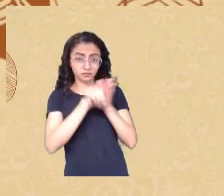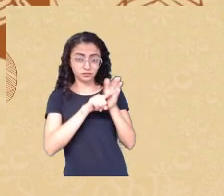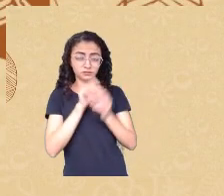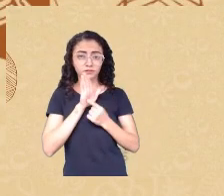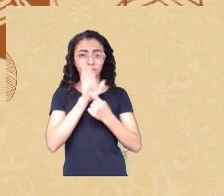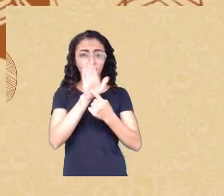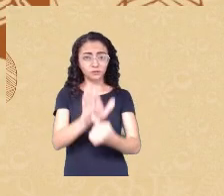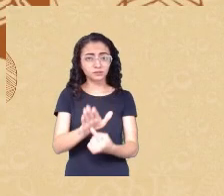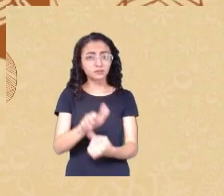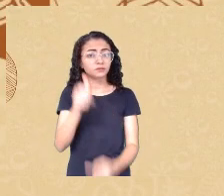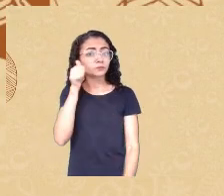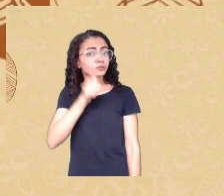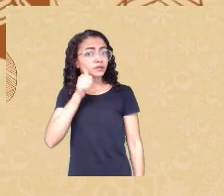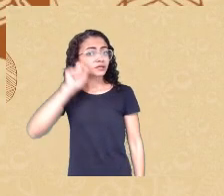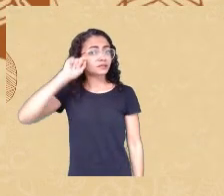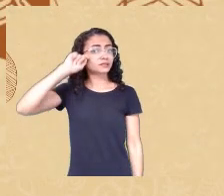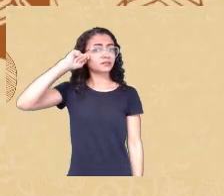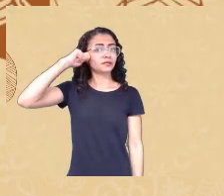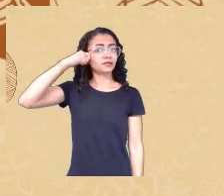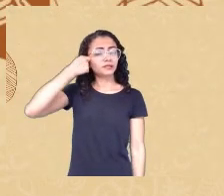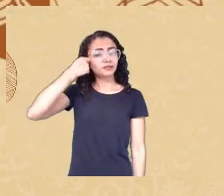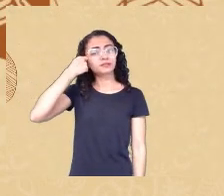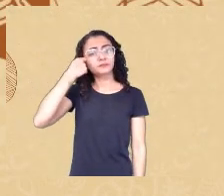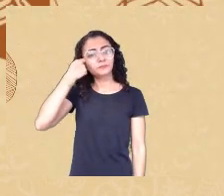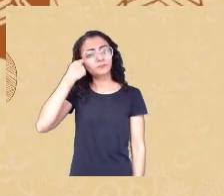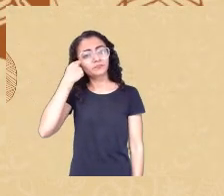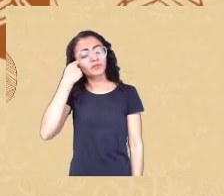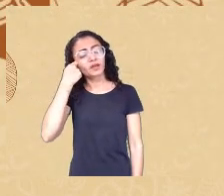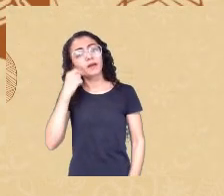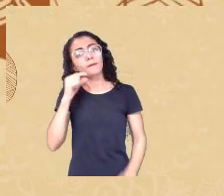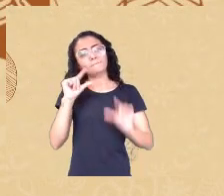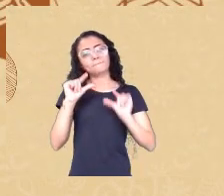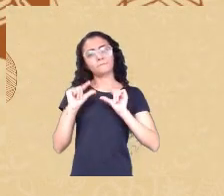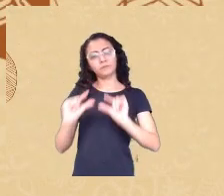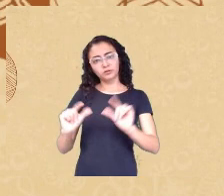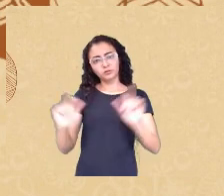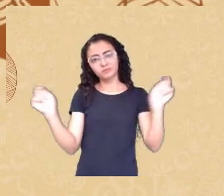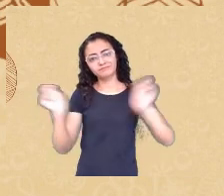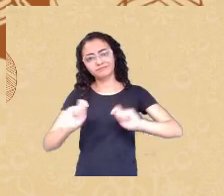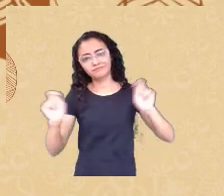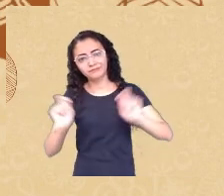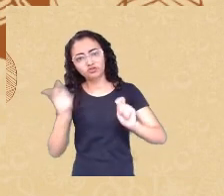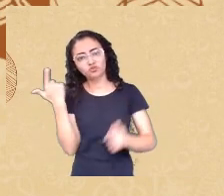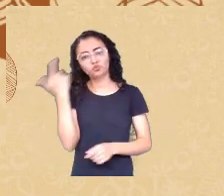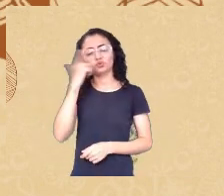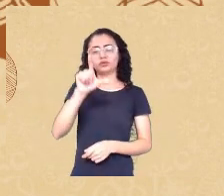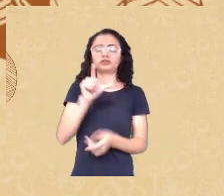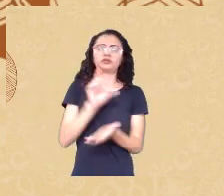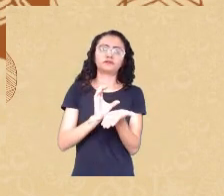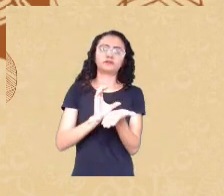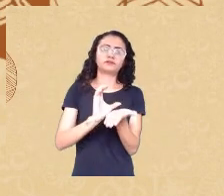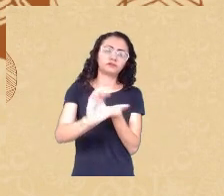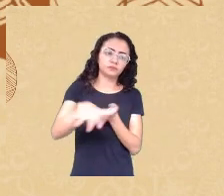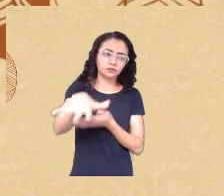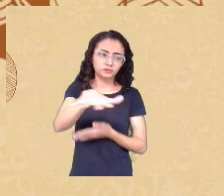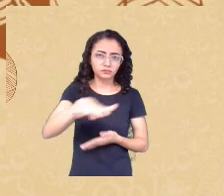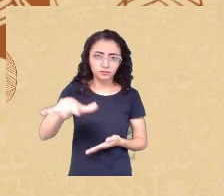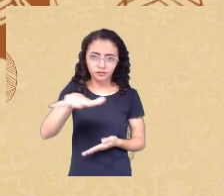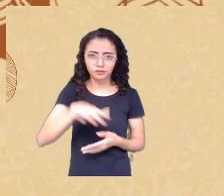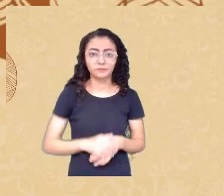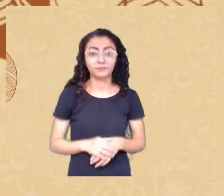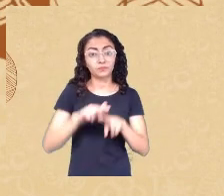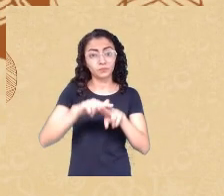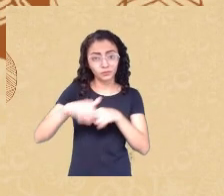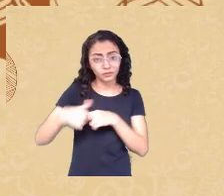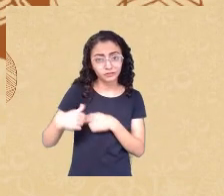conseguir serem financiadas então consequentemente por isso também temos menos pesquisadores desenvolvendo a sua carreira